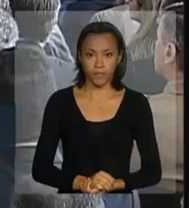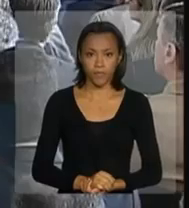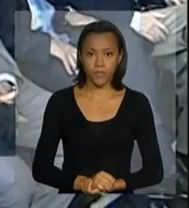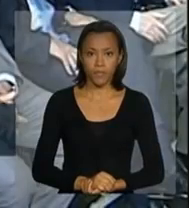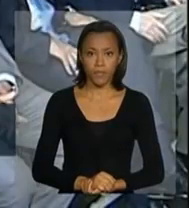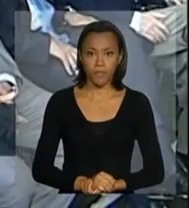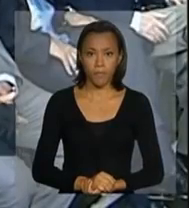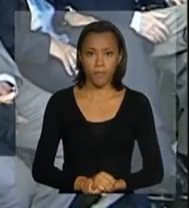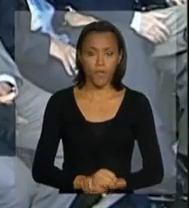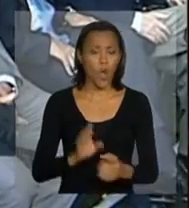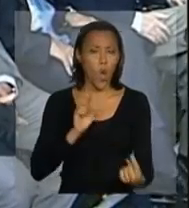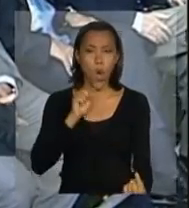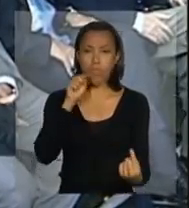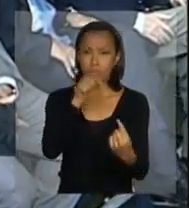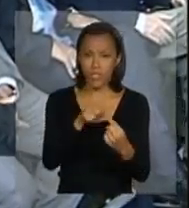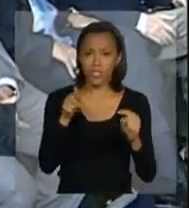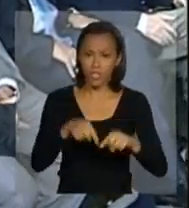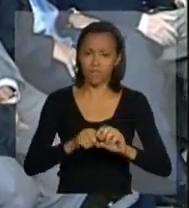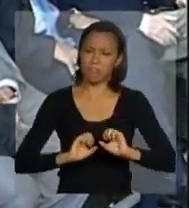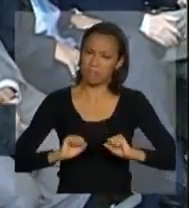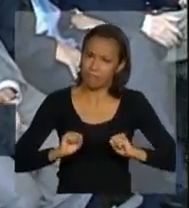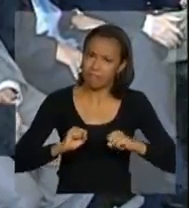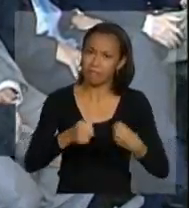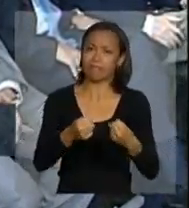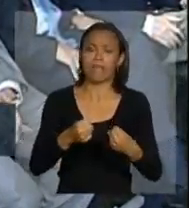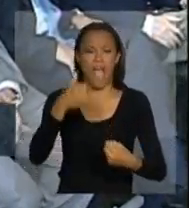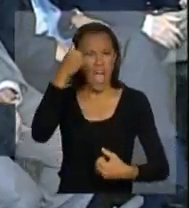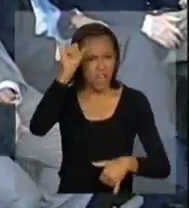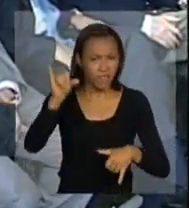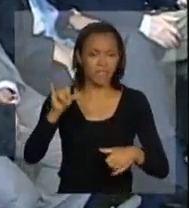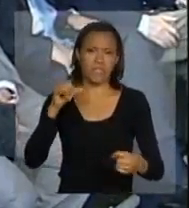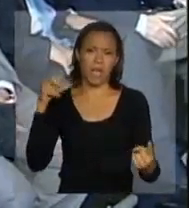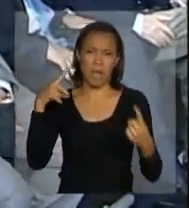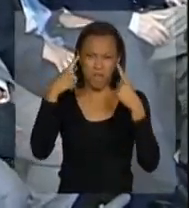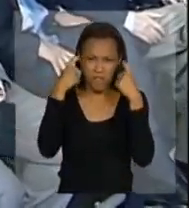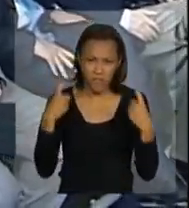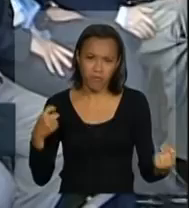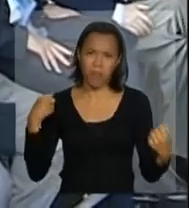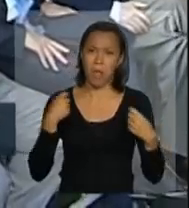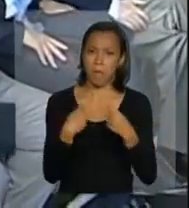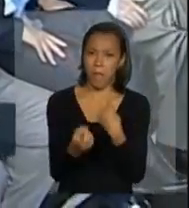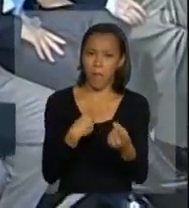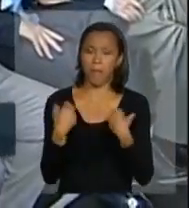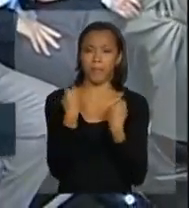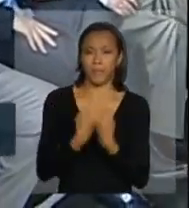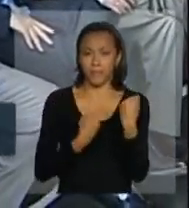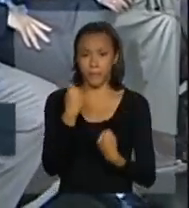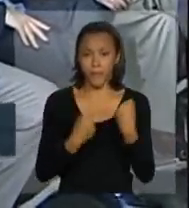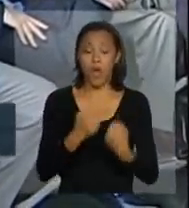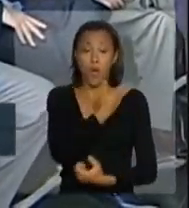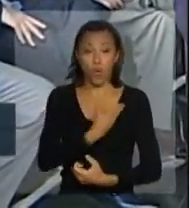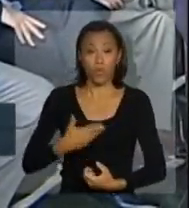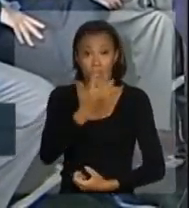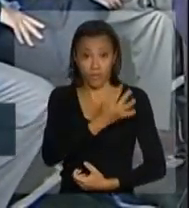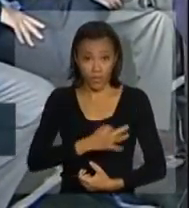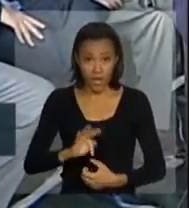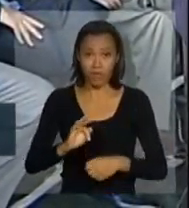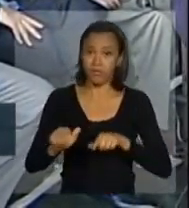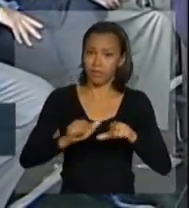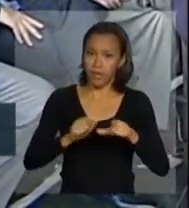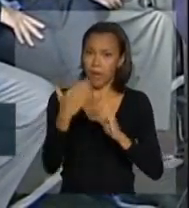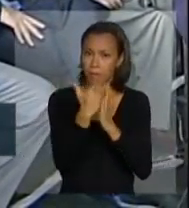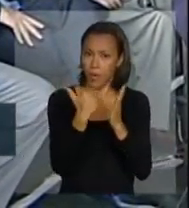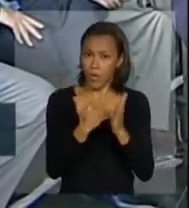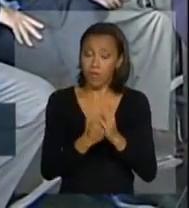Com o objetivo de intensificar o combate à violência no trânsito, o governo federal tem atuado na articulação de ações com os